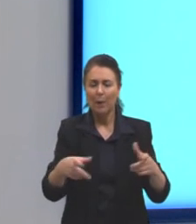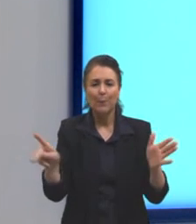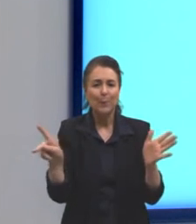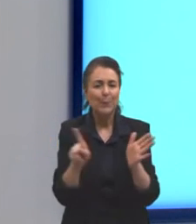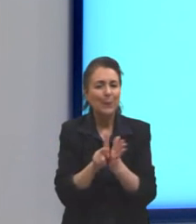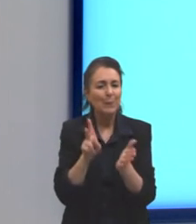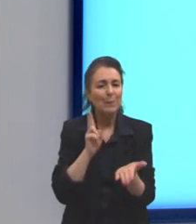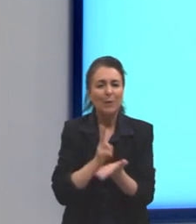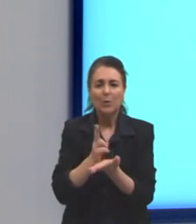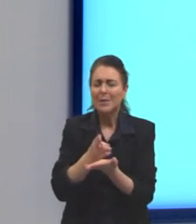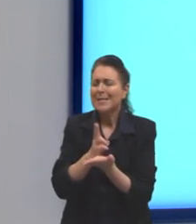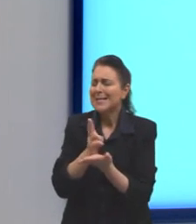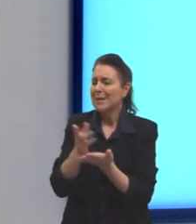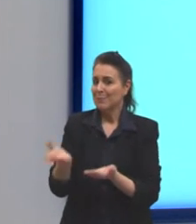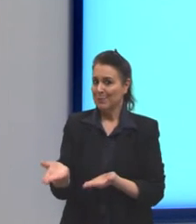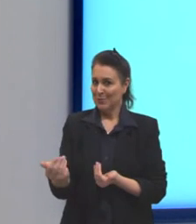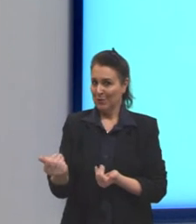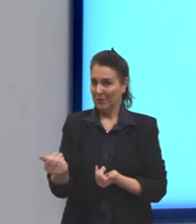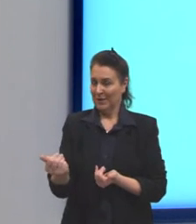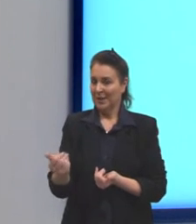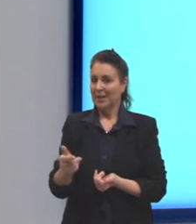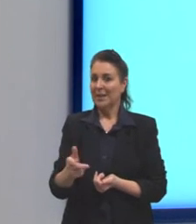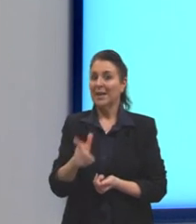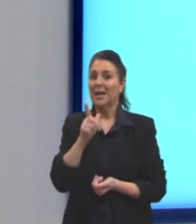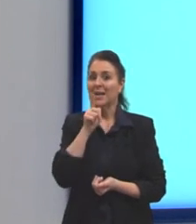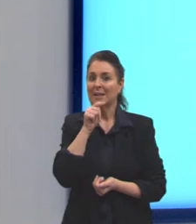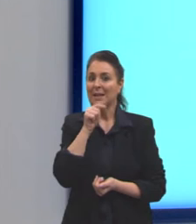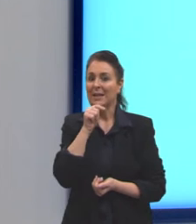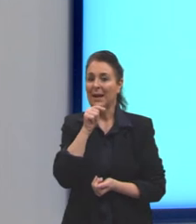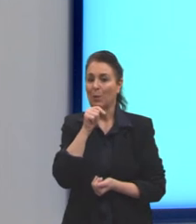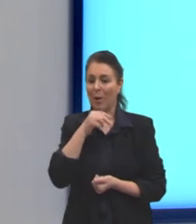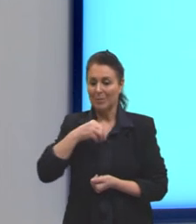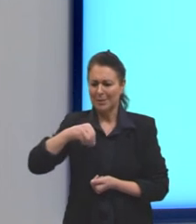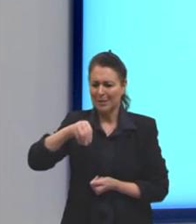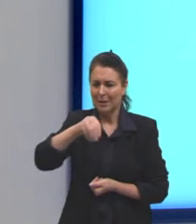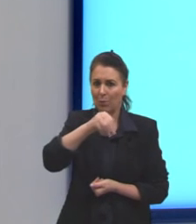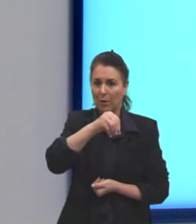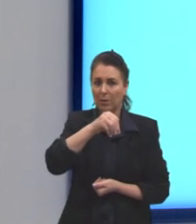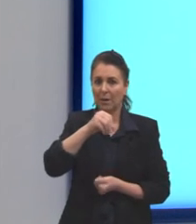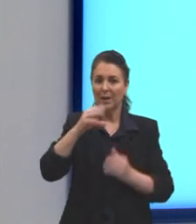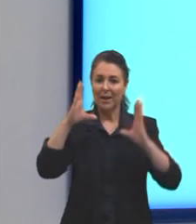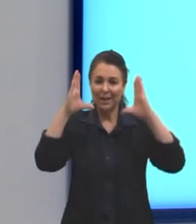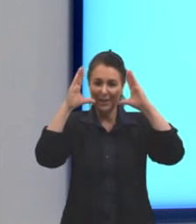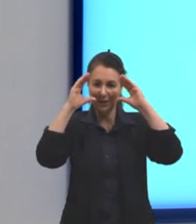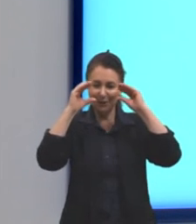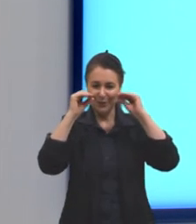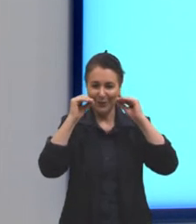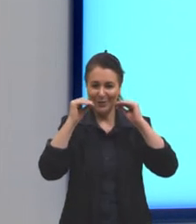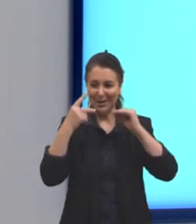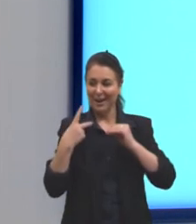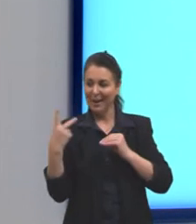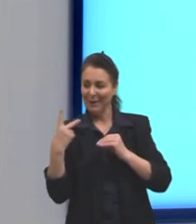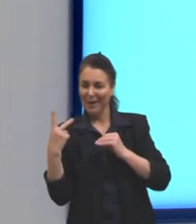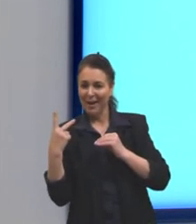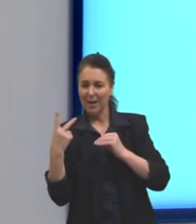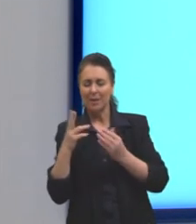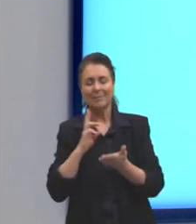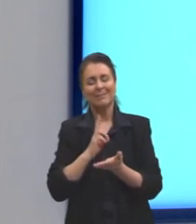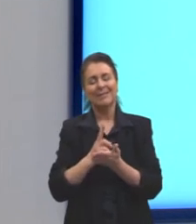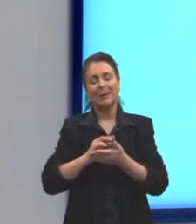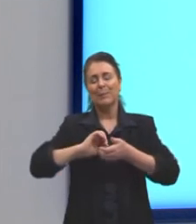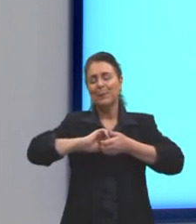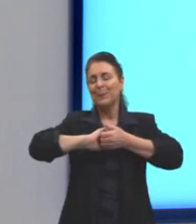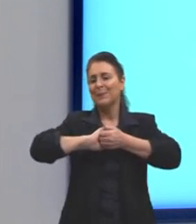é de água salgada. À noite, parecemos dois adolescentes. Andamos de mãos